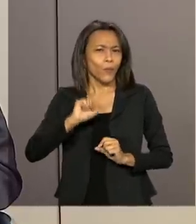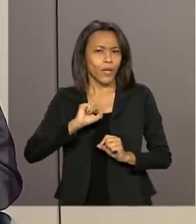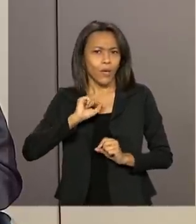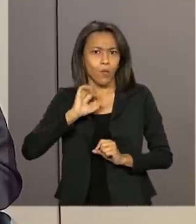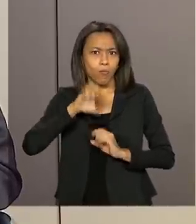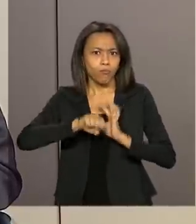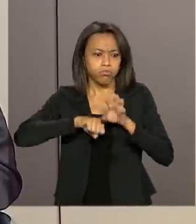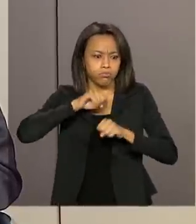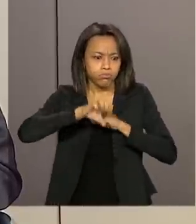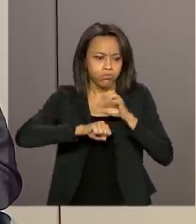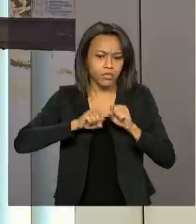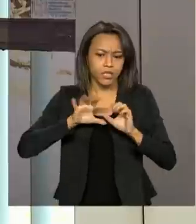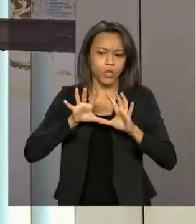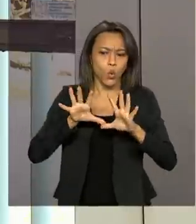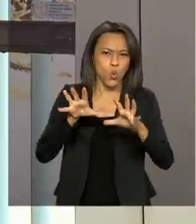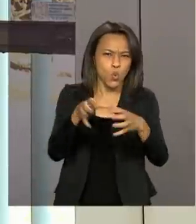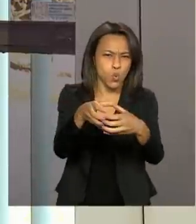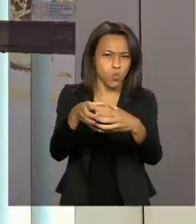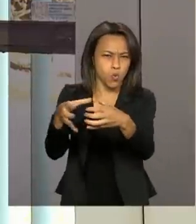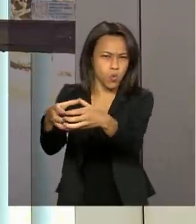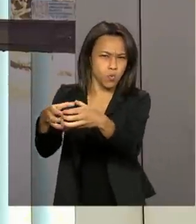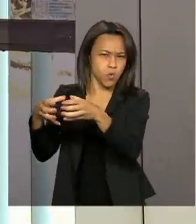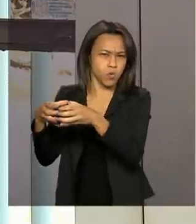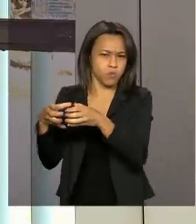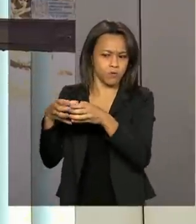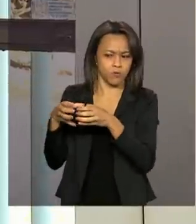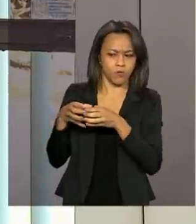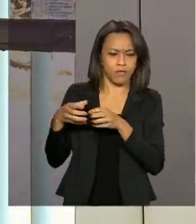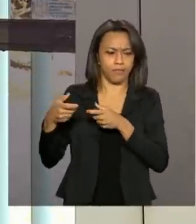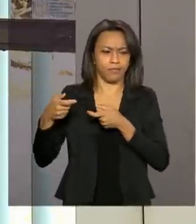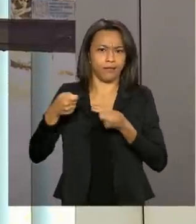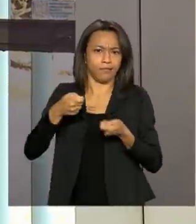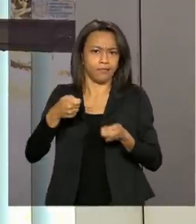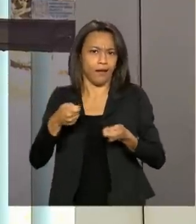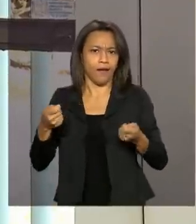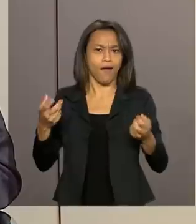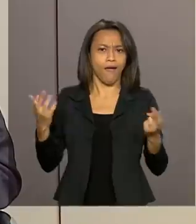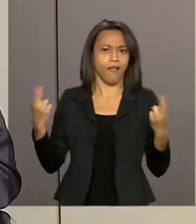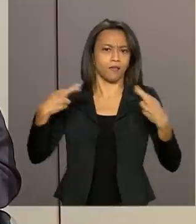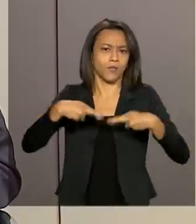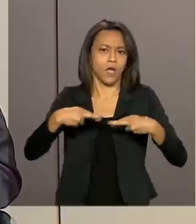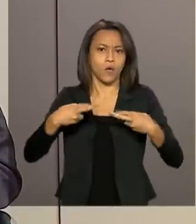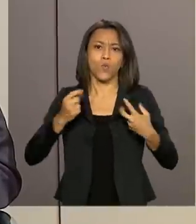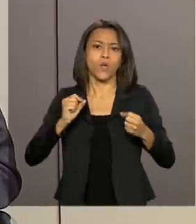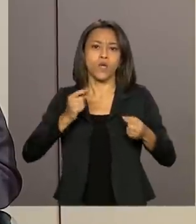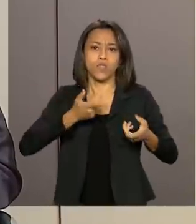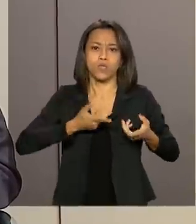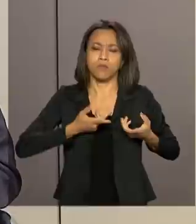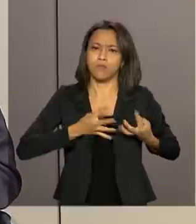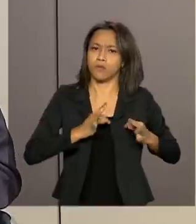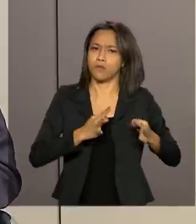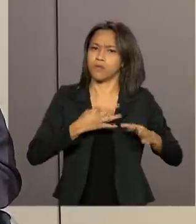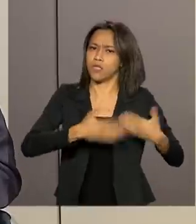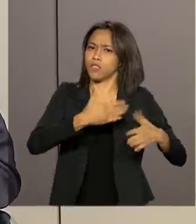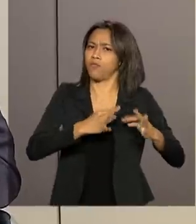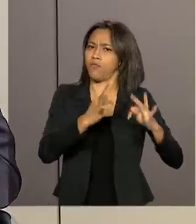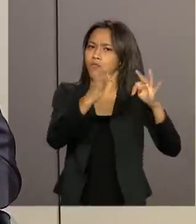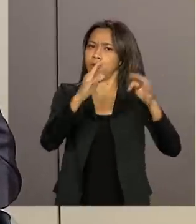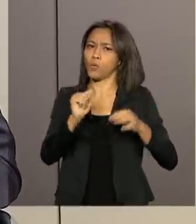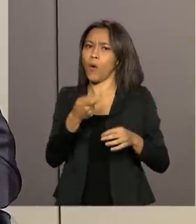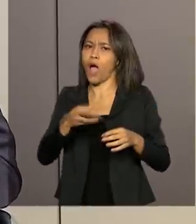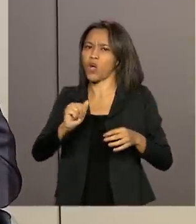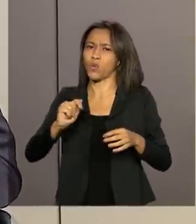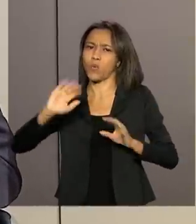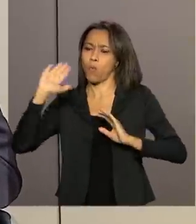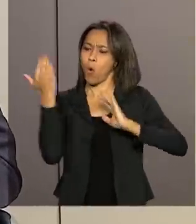determinados grupos, né, de tentar associar o desenvolvimento do agronegócio brasileiro ao